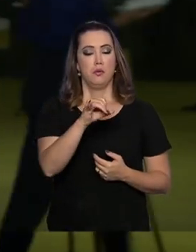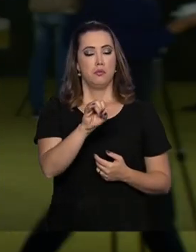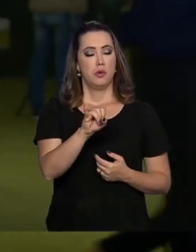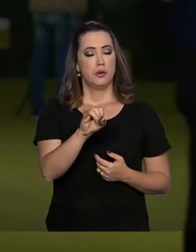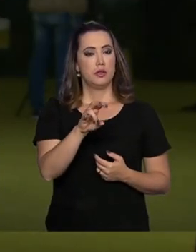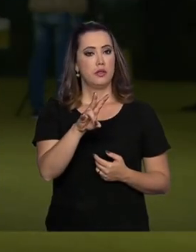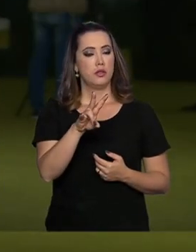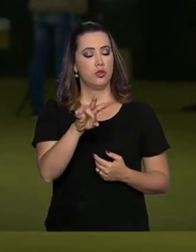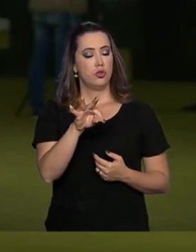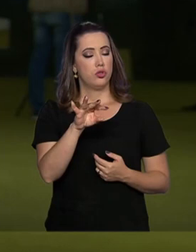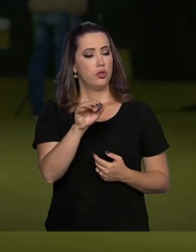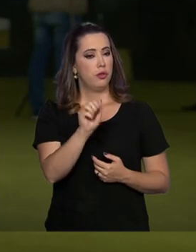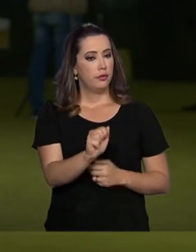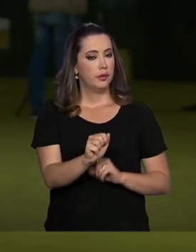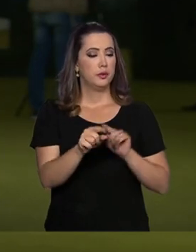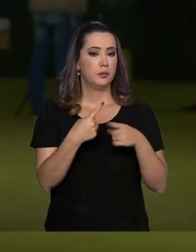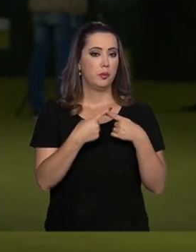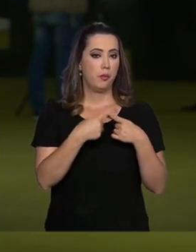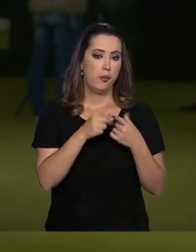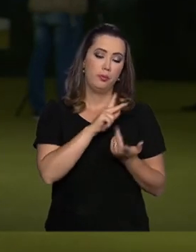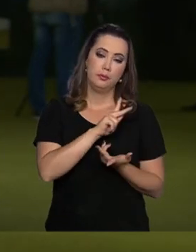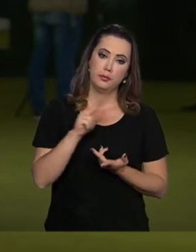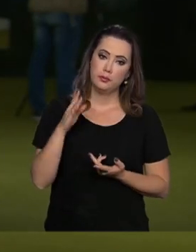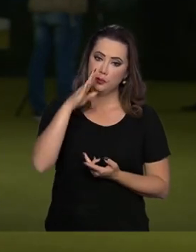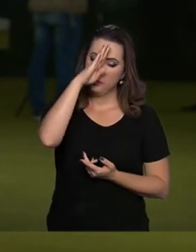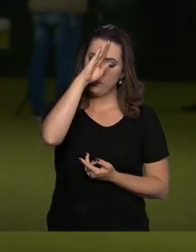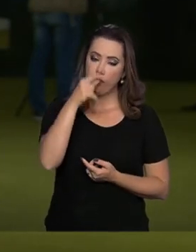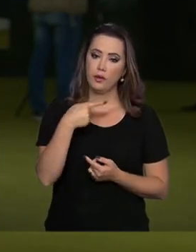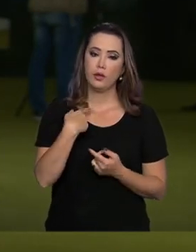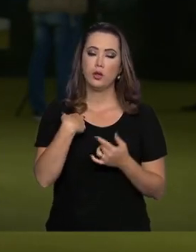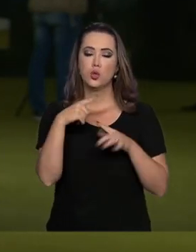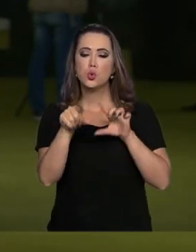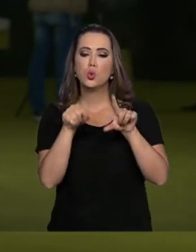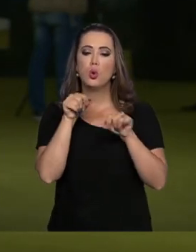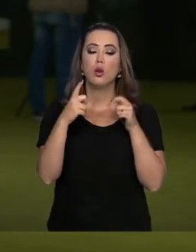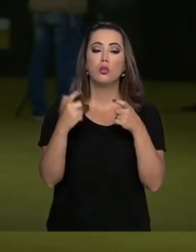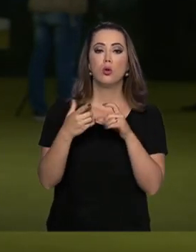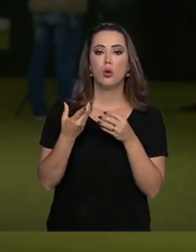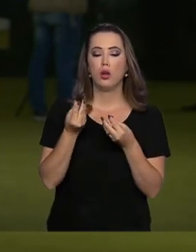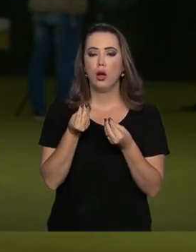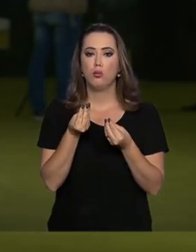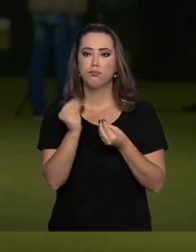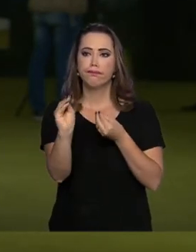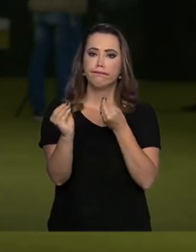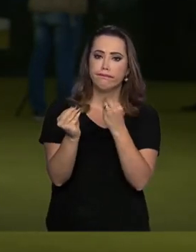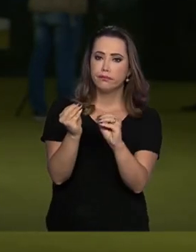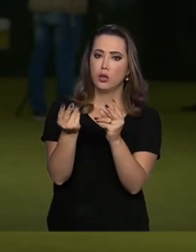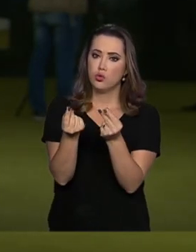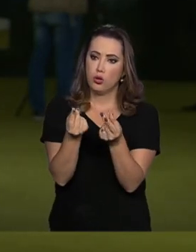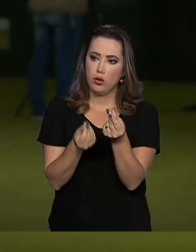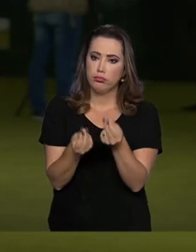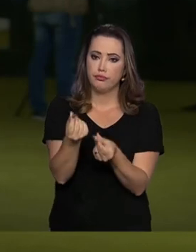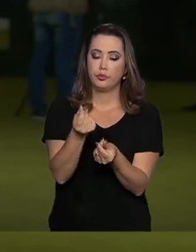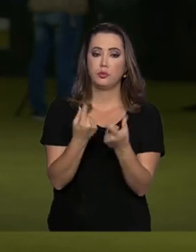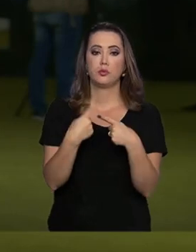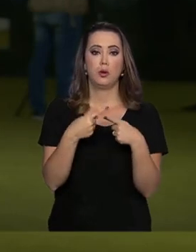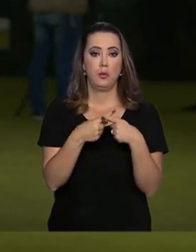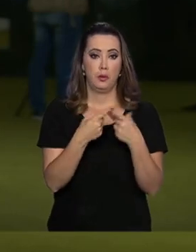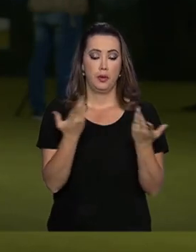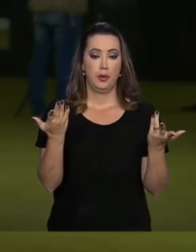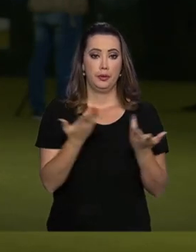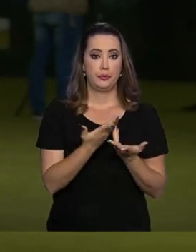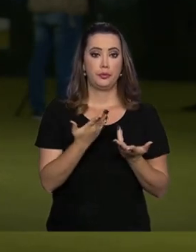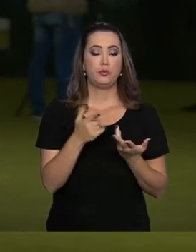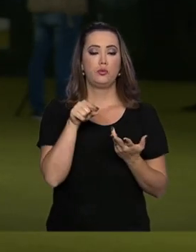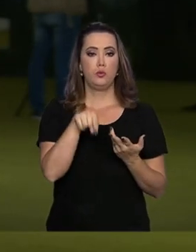da República a prerrogativa de direcionar esses recursos. Isso porque hoje, no Diário Oficial, o presidente retirou,